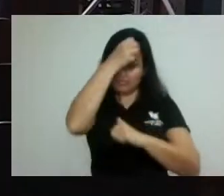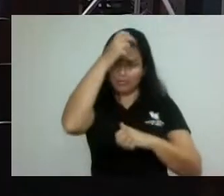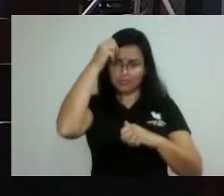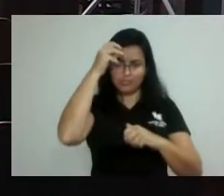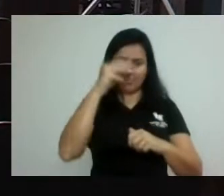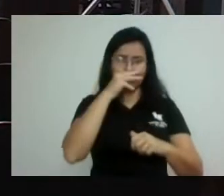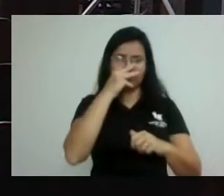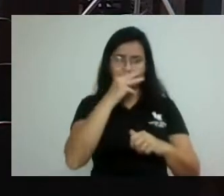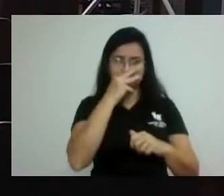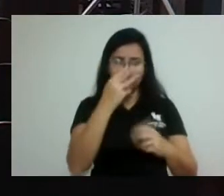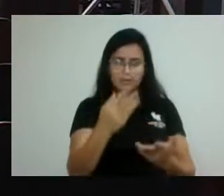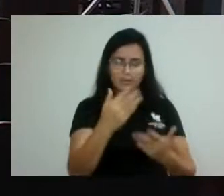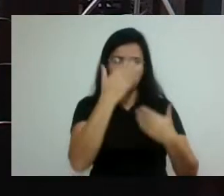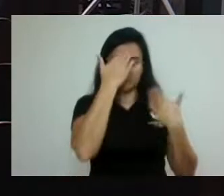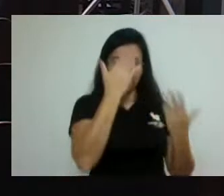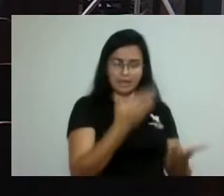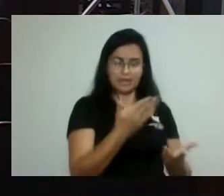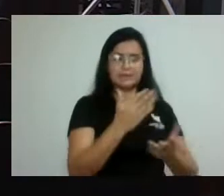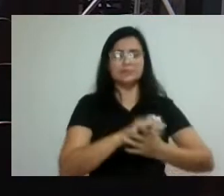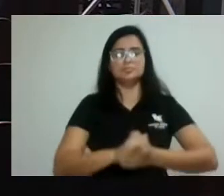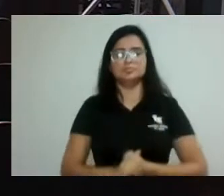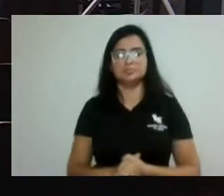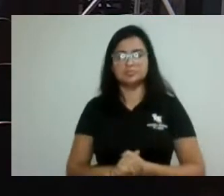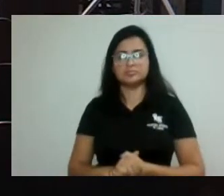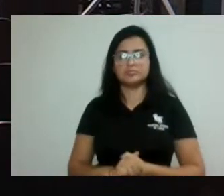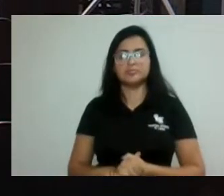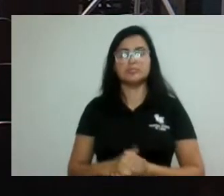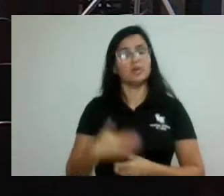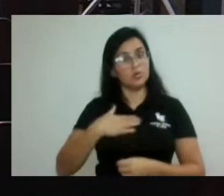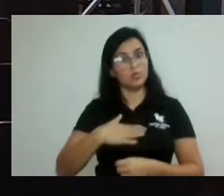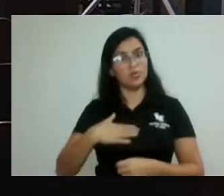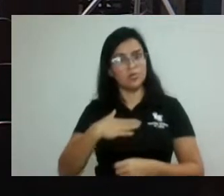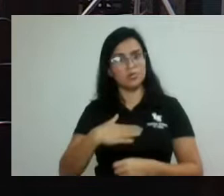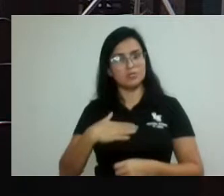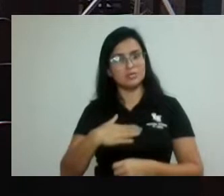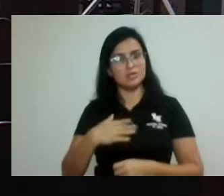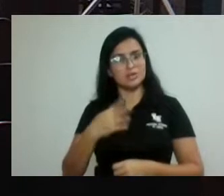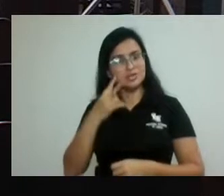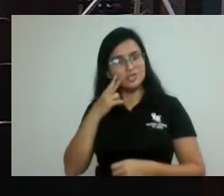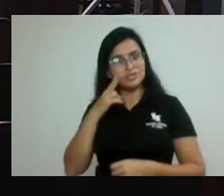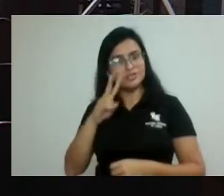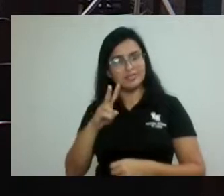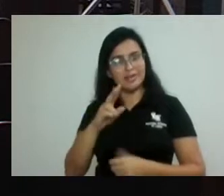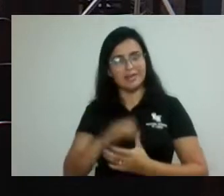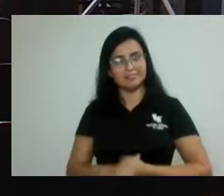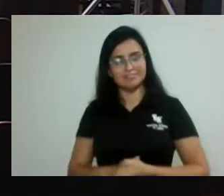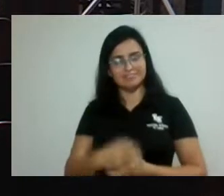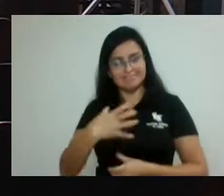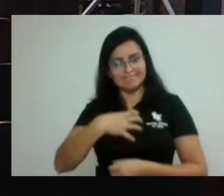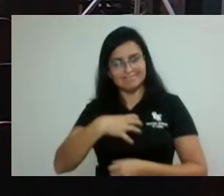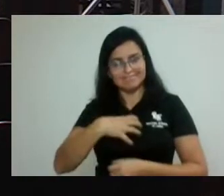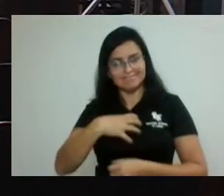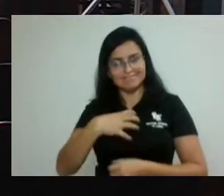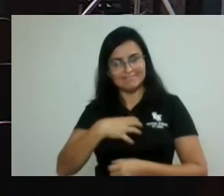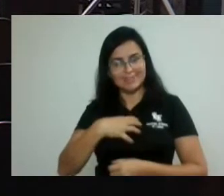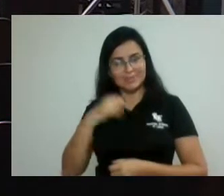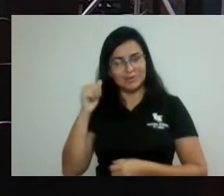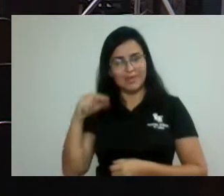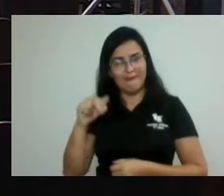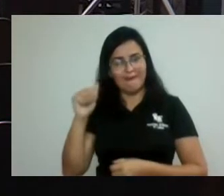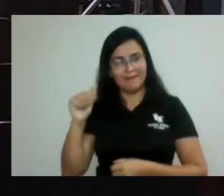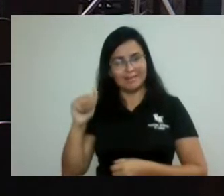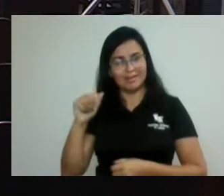Gostei de ver a atitude da Ana Luíza, a humildade de vir procurar essa casa, procurar os vereadores,